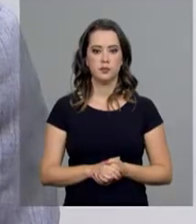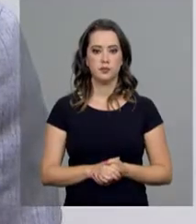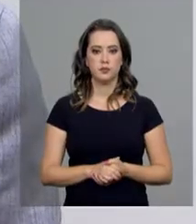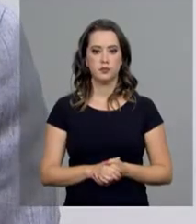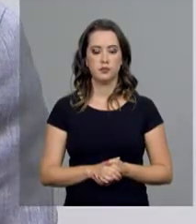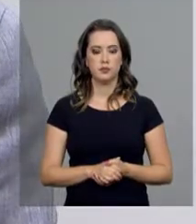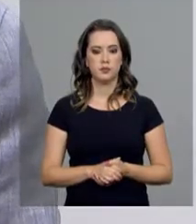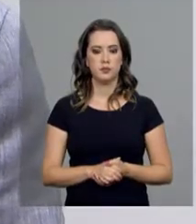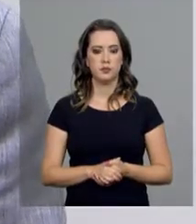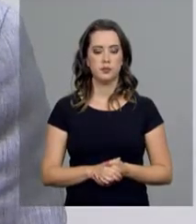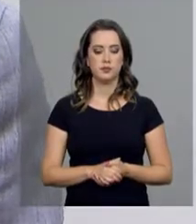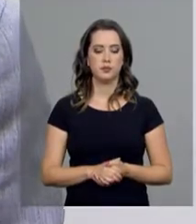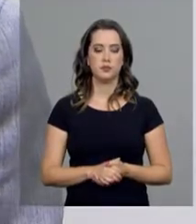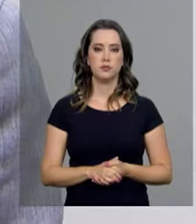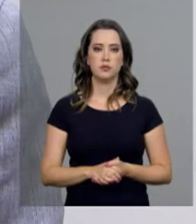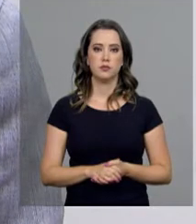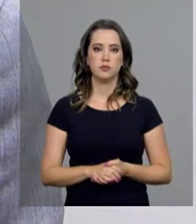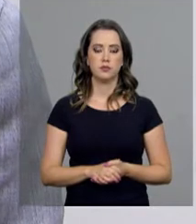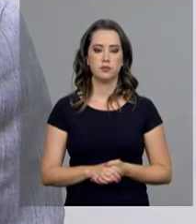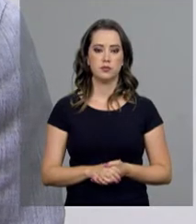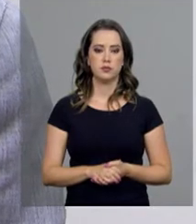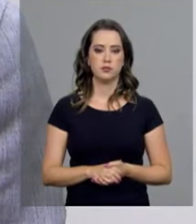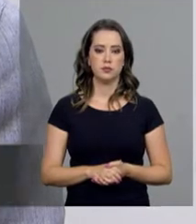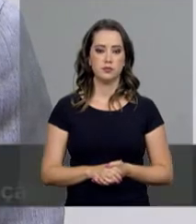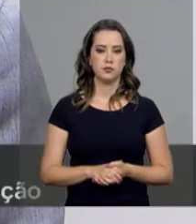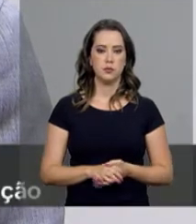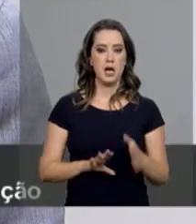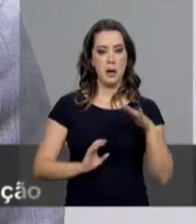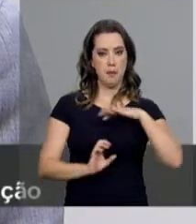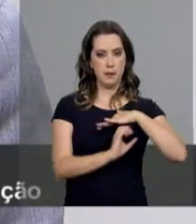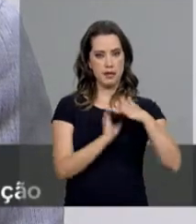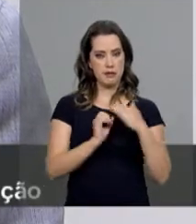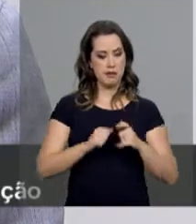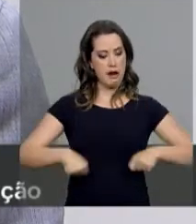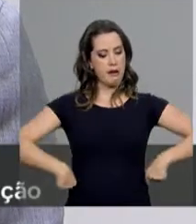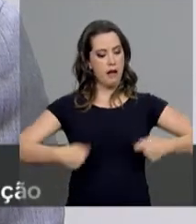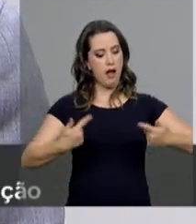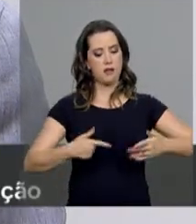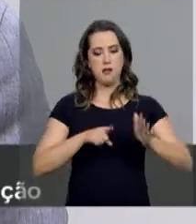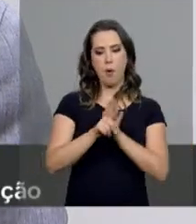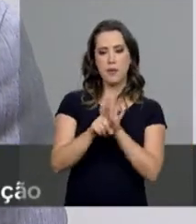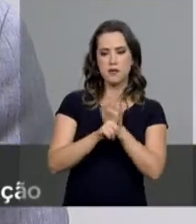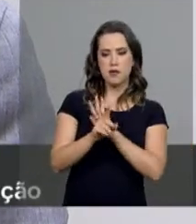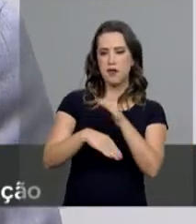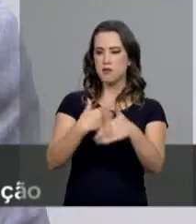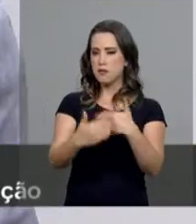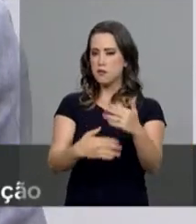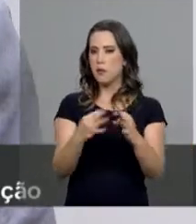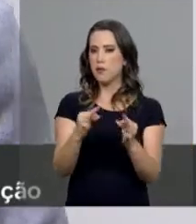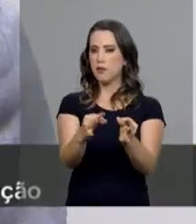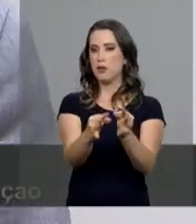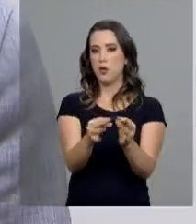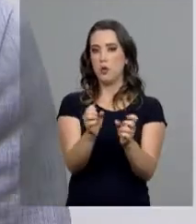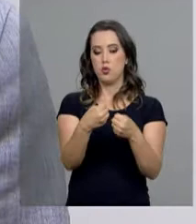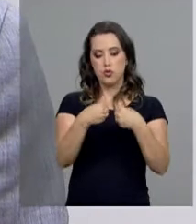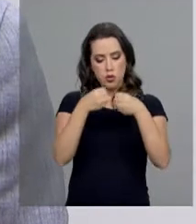Parte do que ela gasta em pesquisa e desenvolvimento, ela pode abater